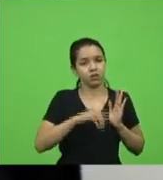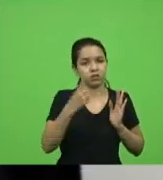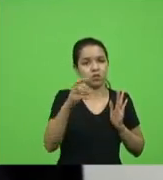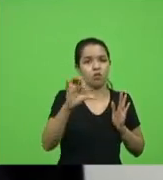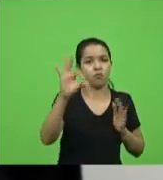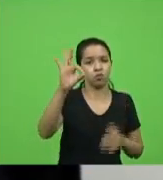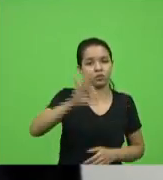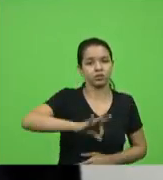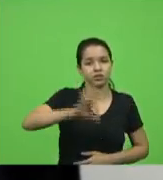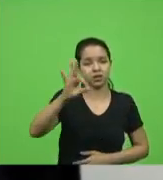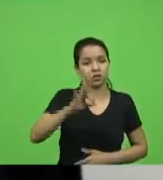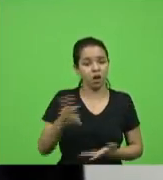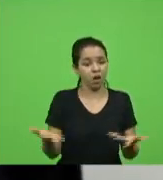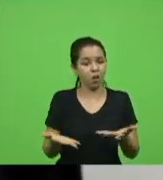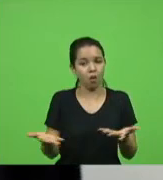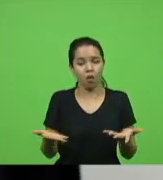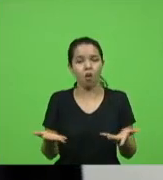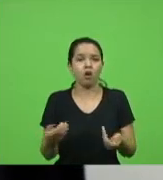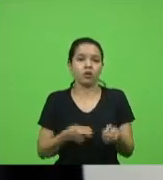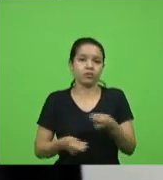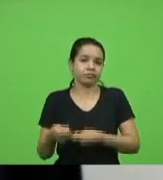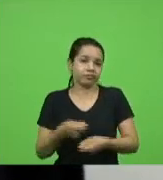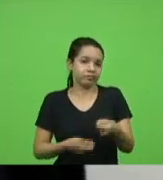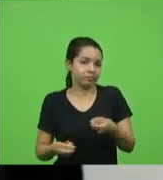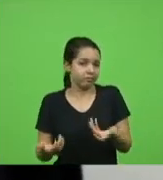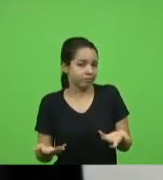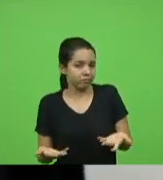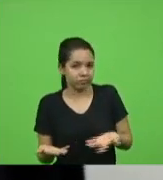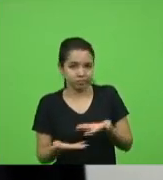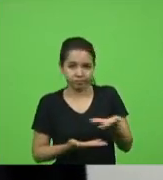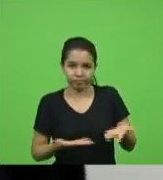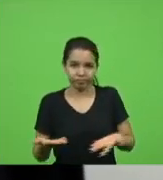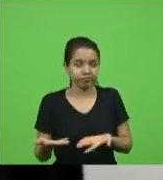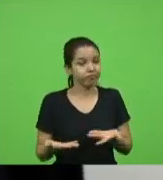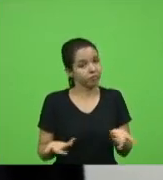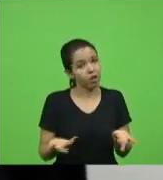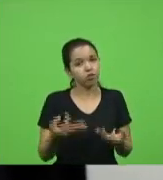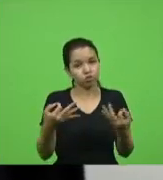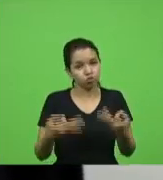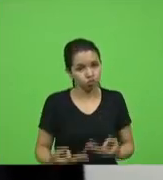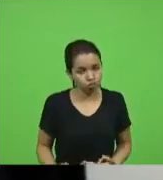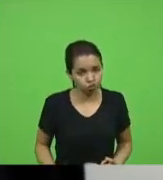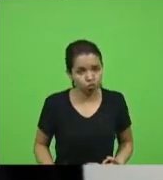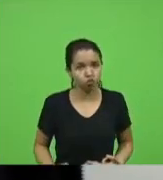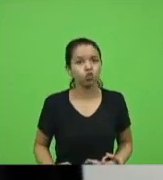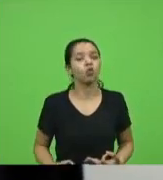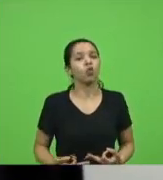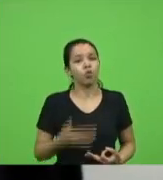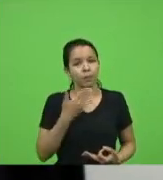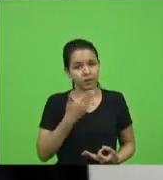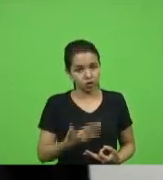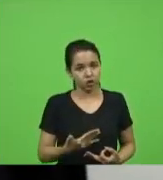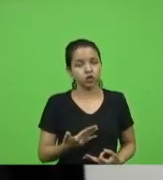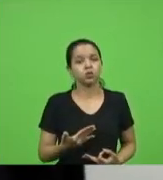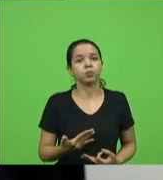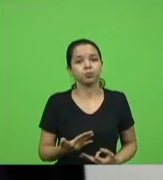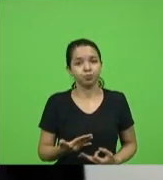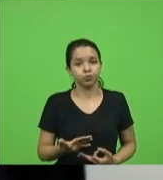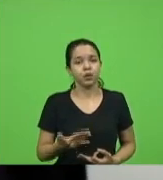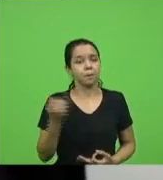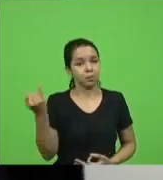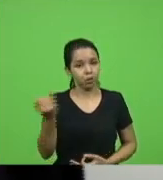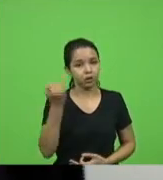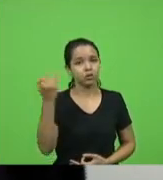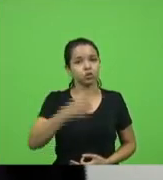negociando a diferença então é muito justo o pleito é muito importante e nós defendemos